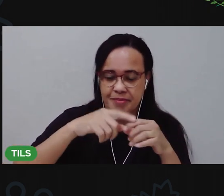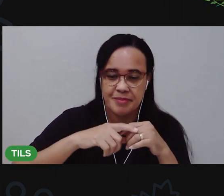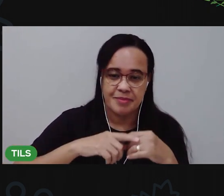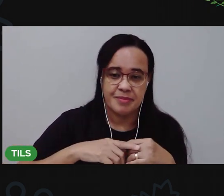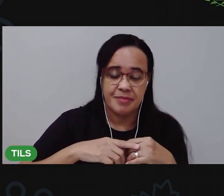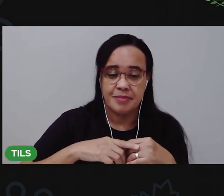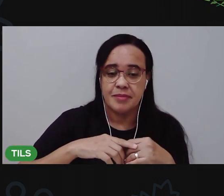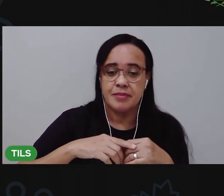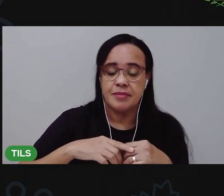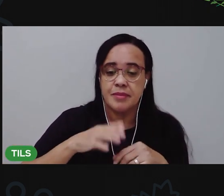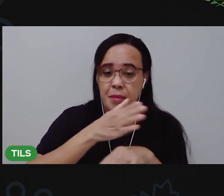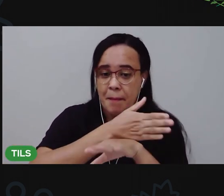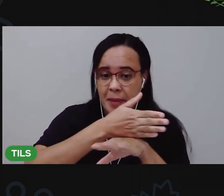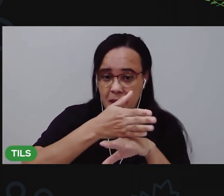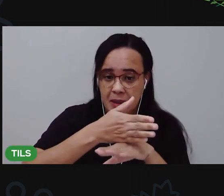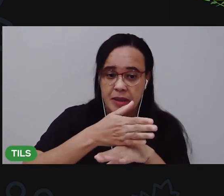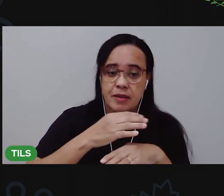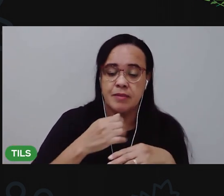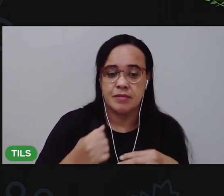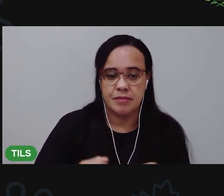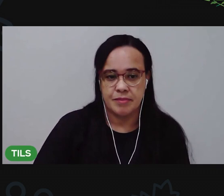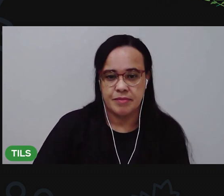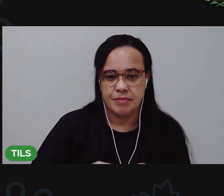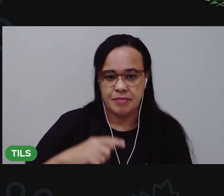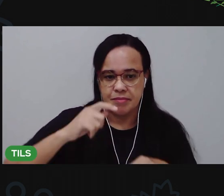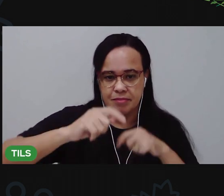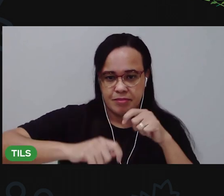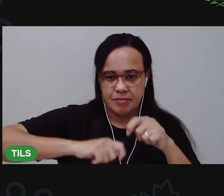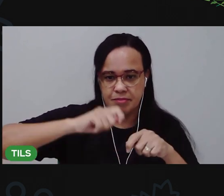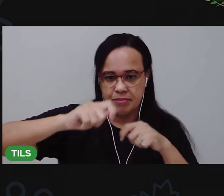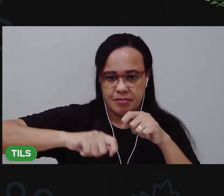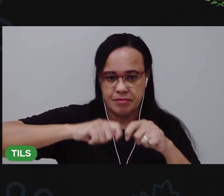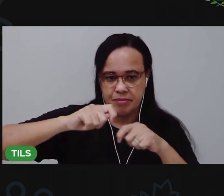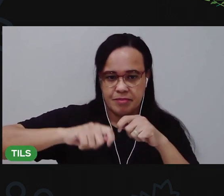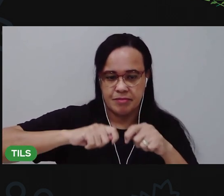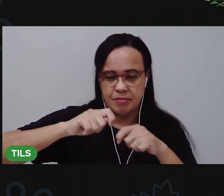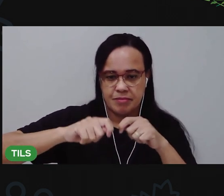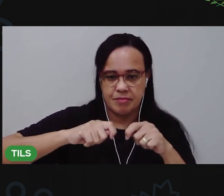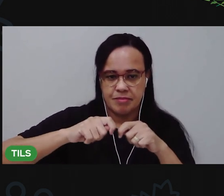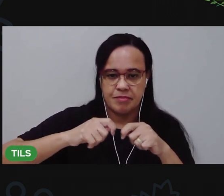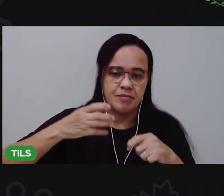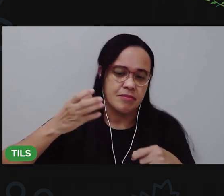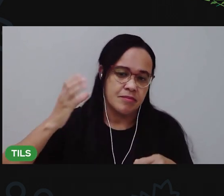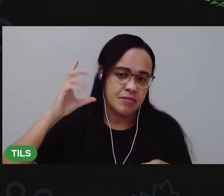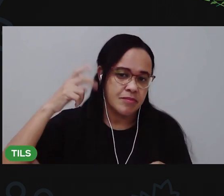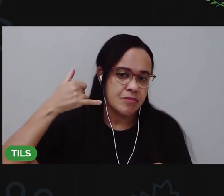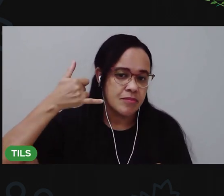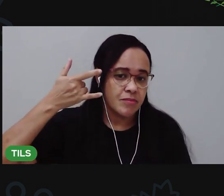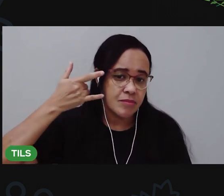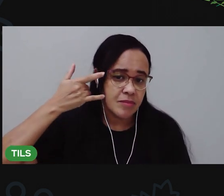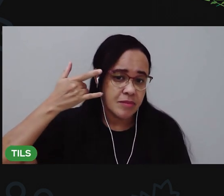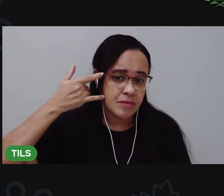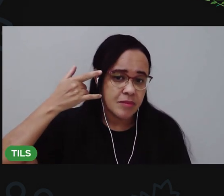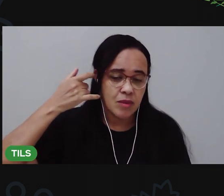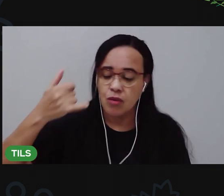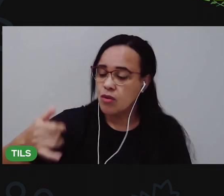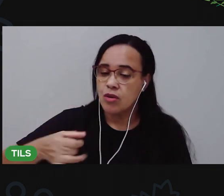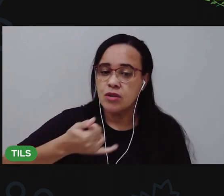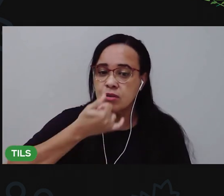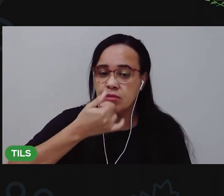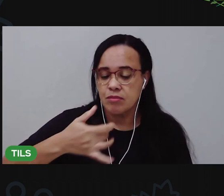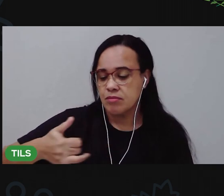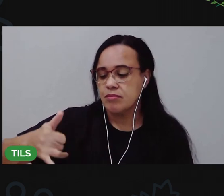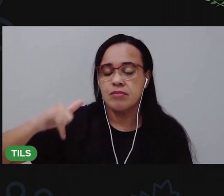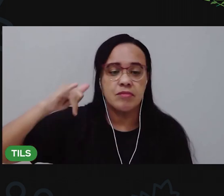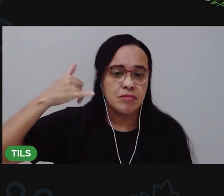enrolar ele. Você vai deixar ele do tamanho que você quer o telefone. Se você quer que o seu telefone seja um telefone grande e